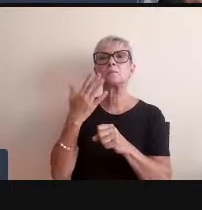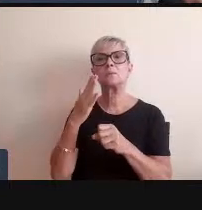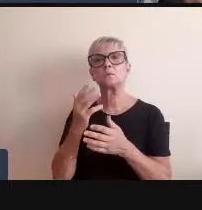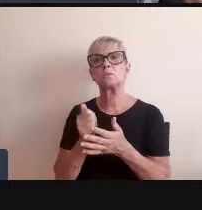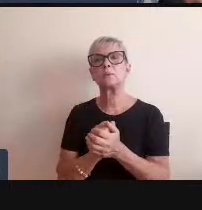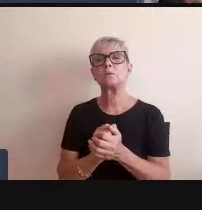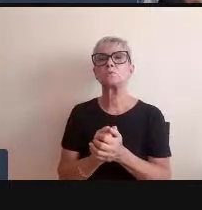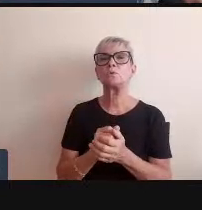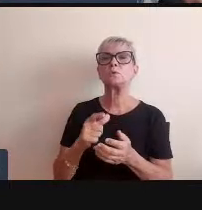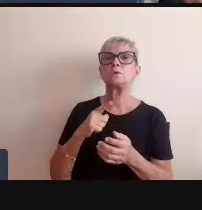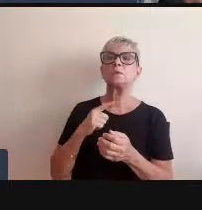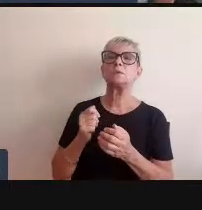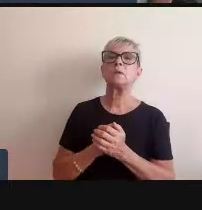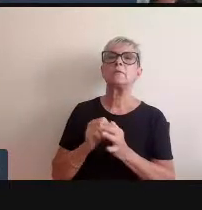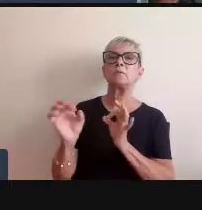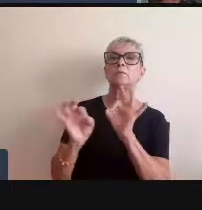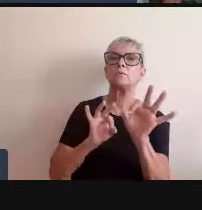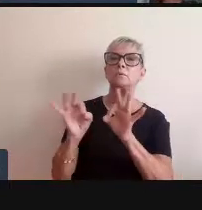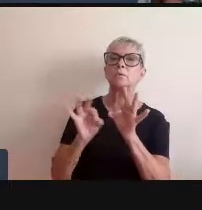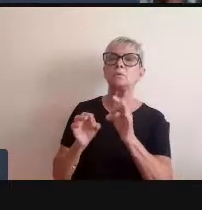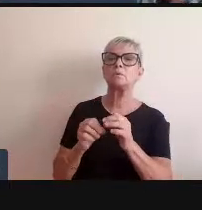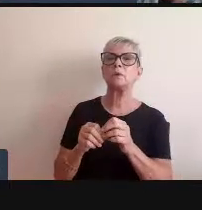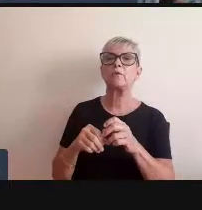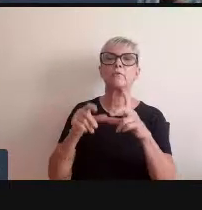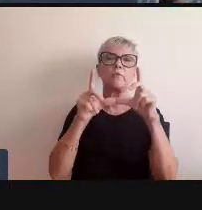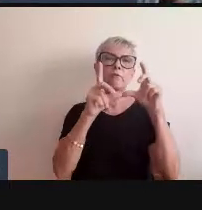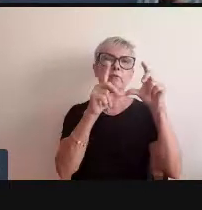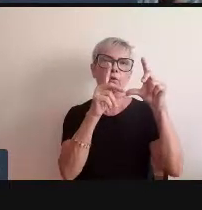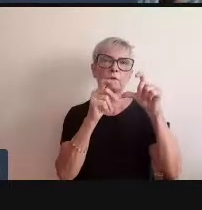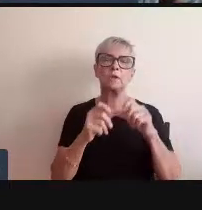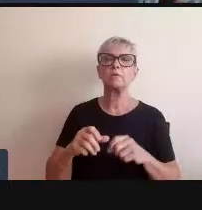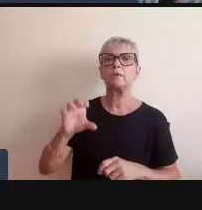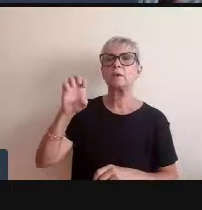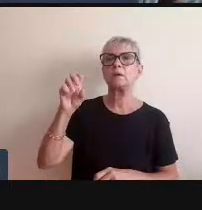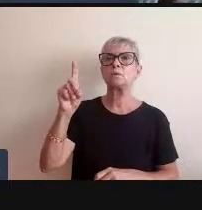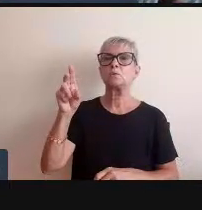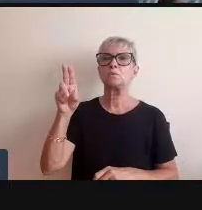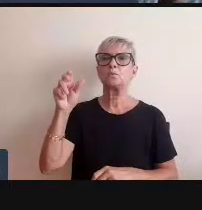curadoria de um fotógrafo o Eduard de Steichen